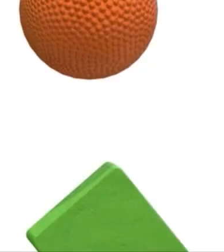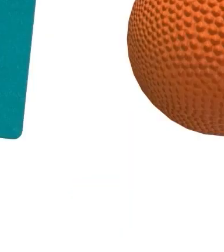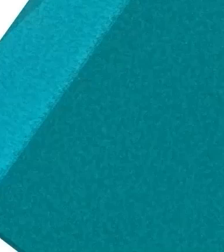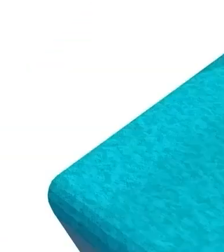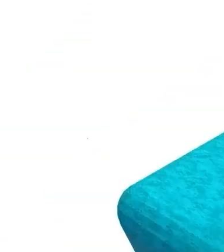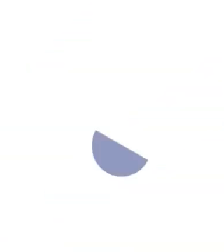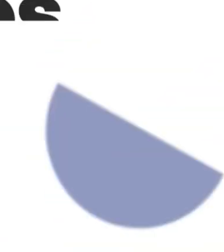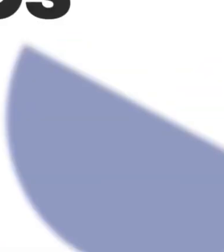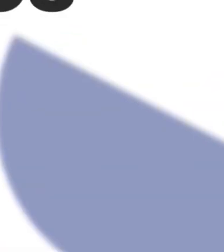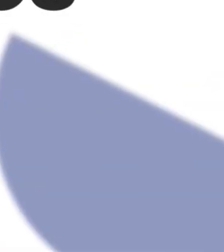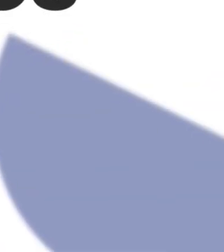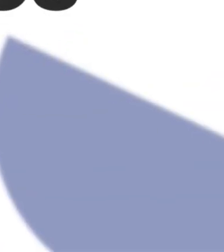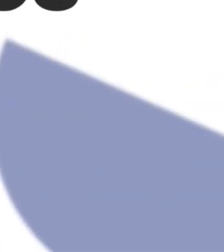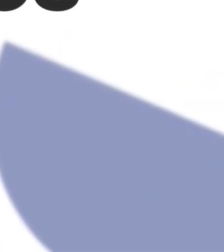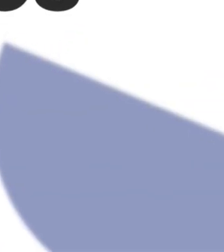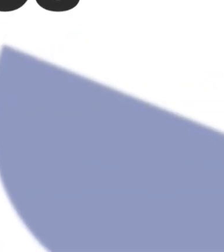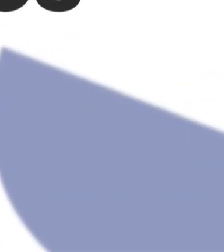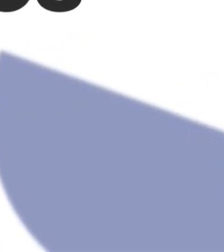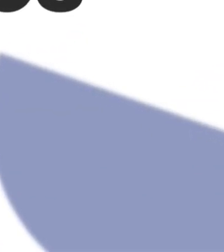Transcrição Legendas Negri